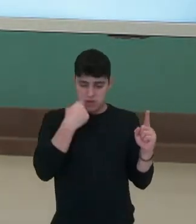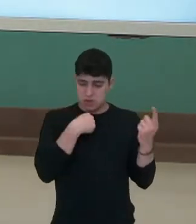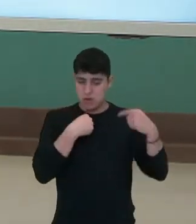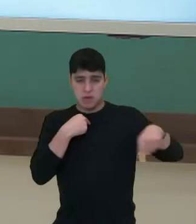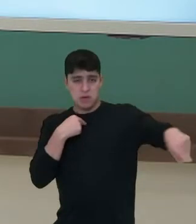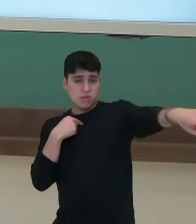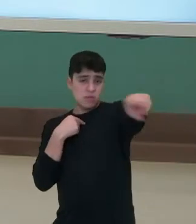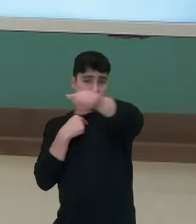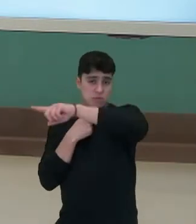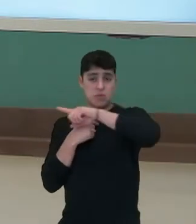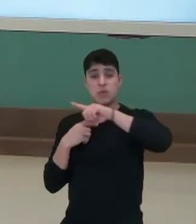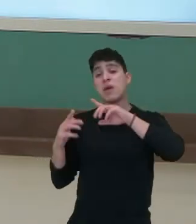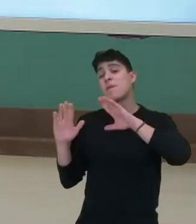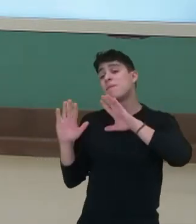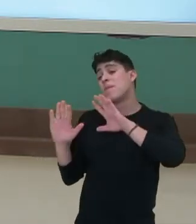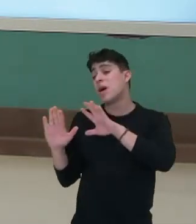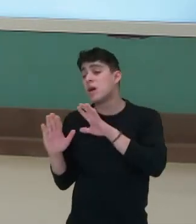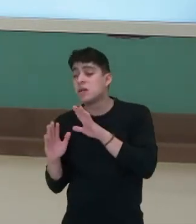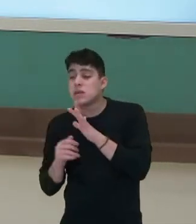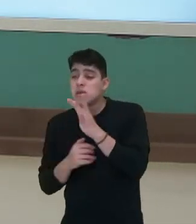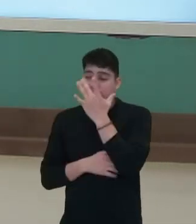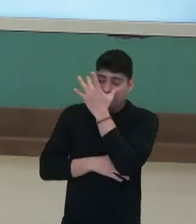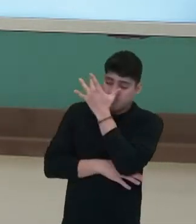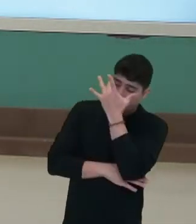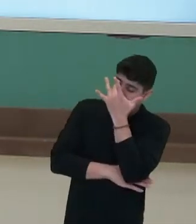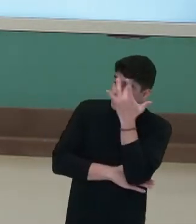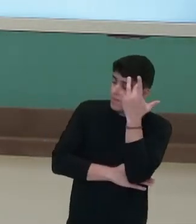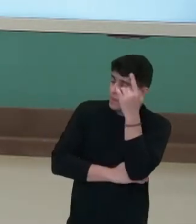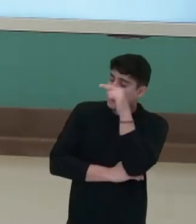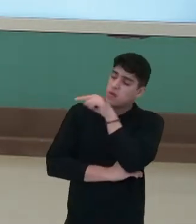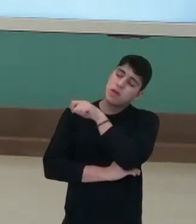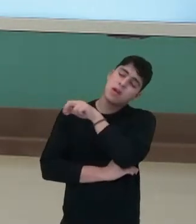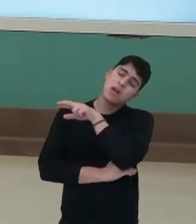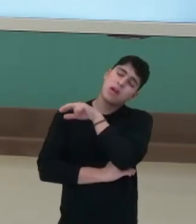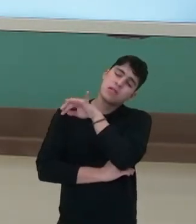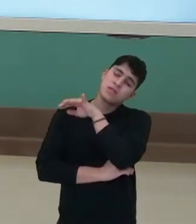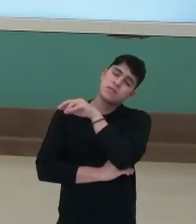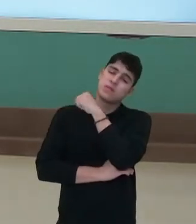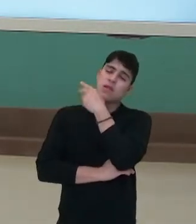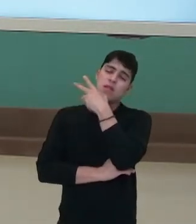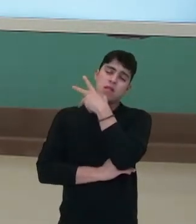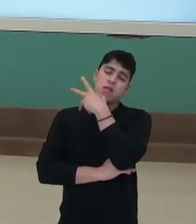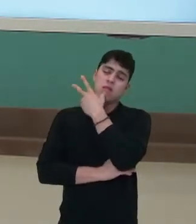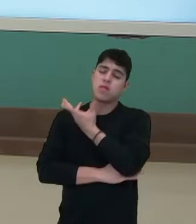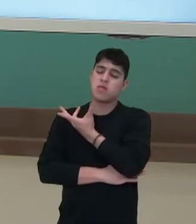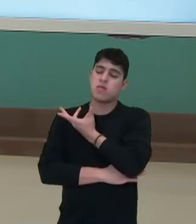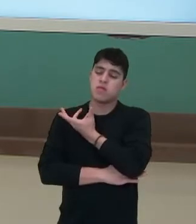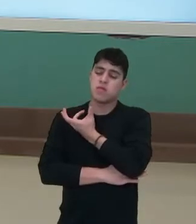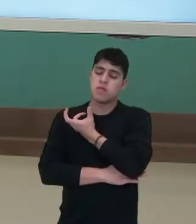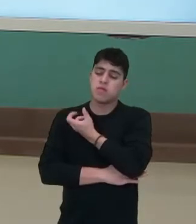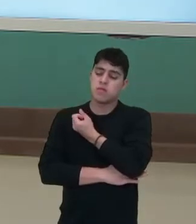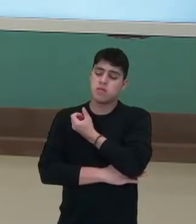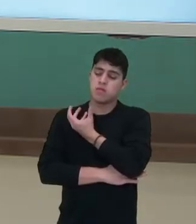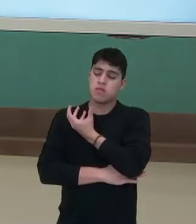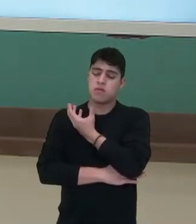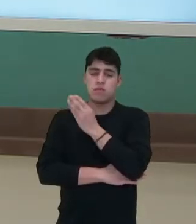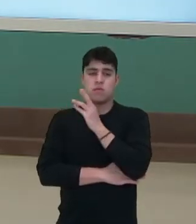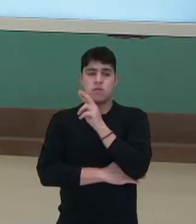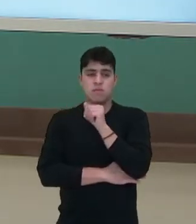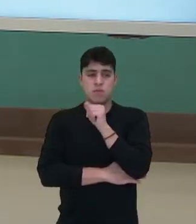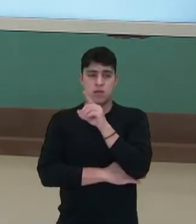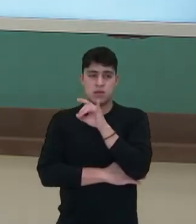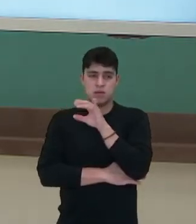pode ter uma pessoa com uma arritmia. Batendo o coração mais lentamente, a gente fala que ele tem uma bradicardia.